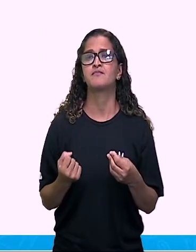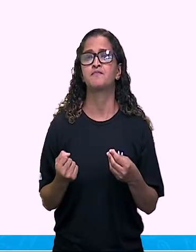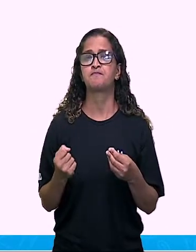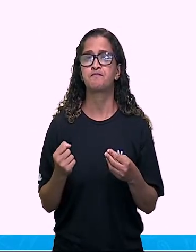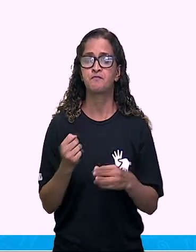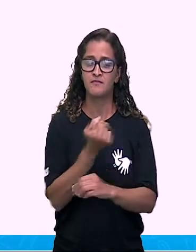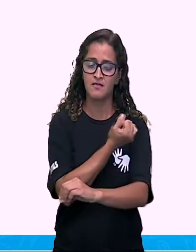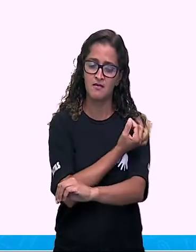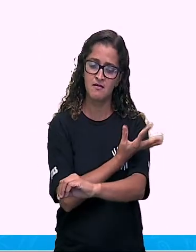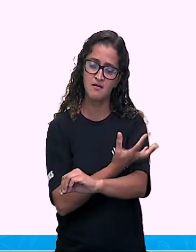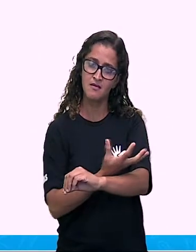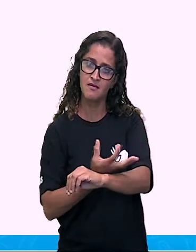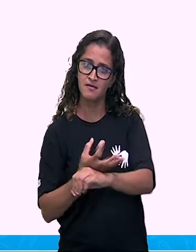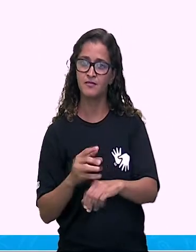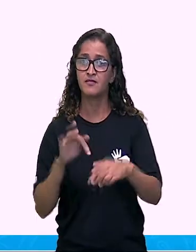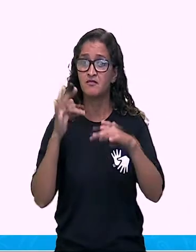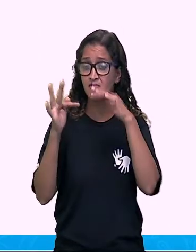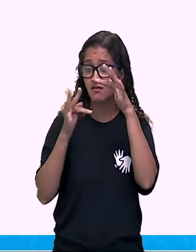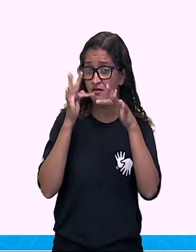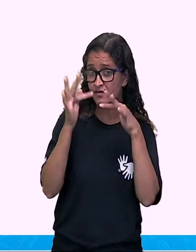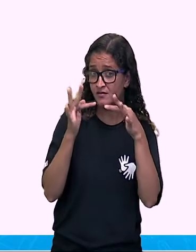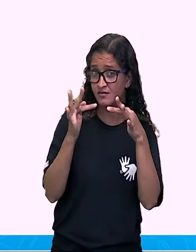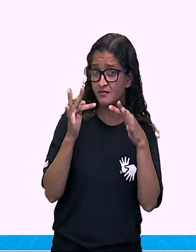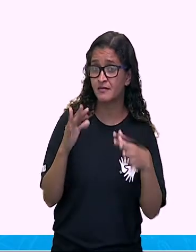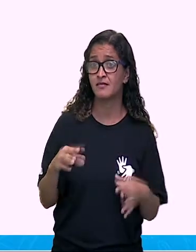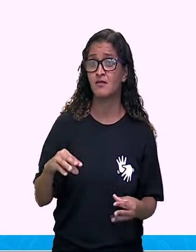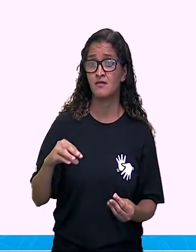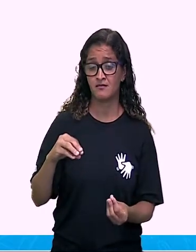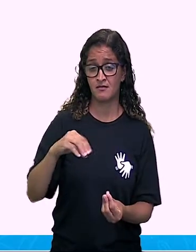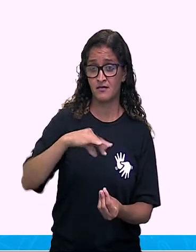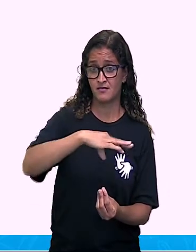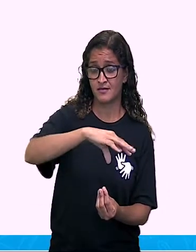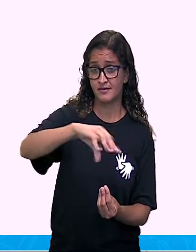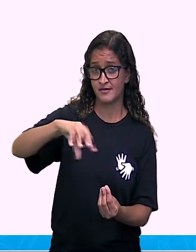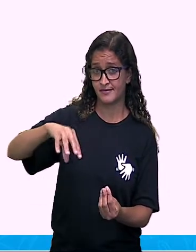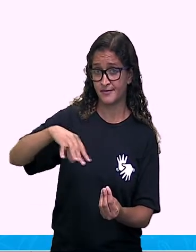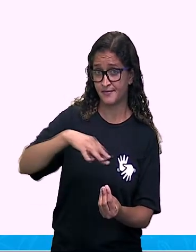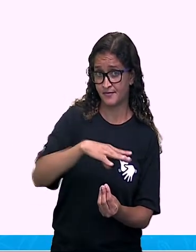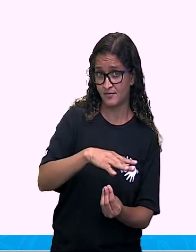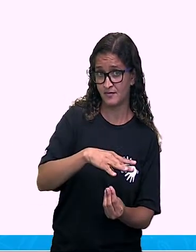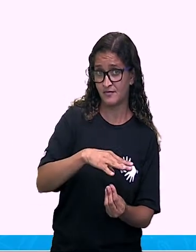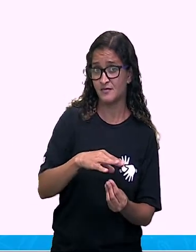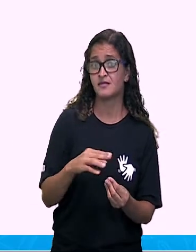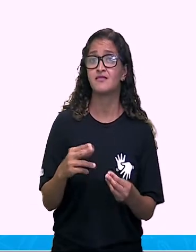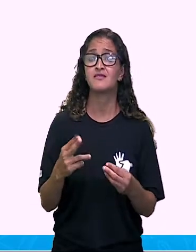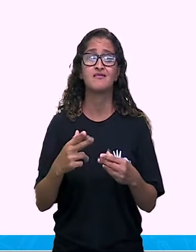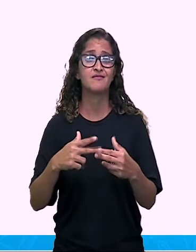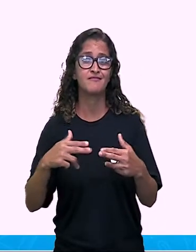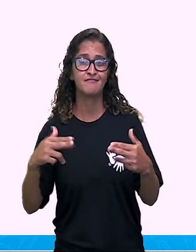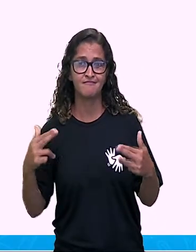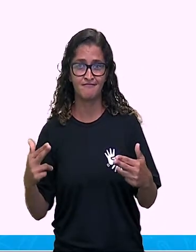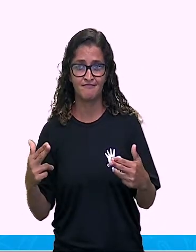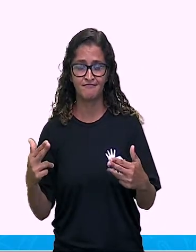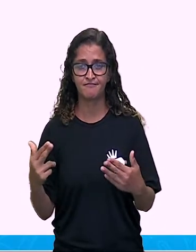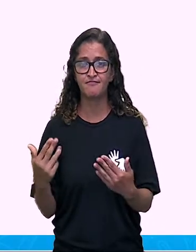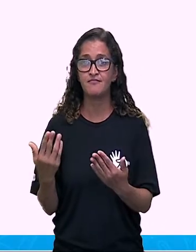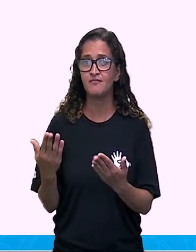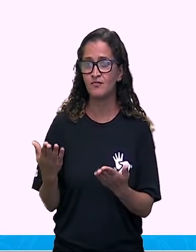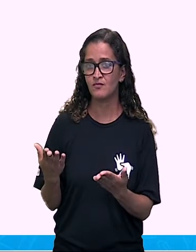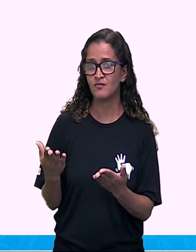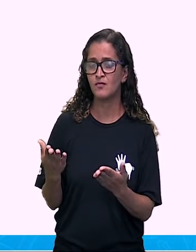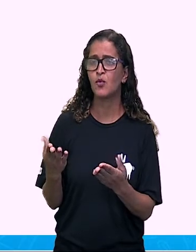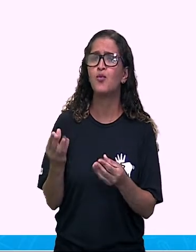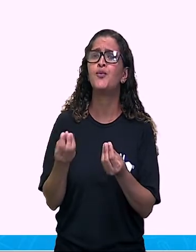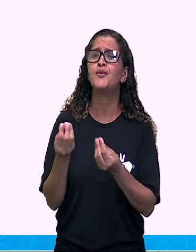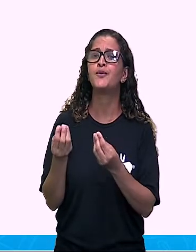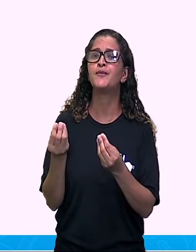crescer e morrer? É o que a gente faz com o ciclo da vida, tá? Nós passamos por isso. Olha nas